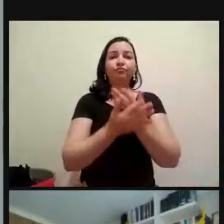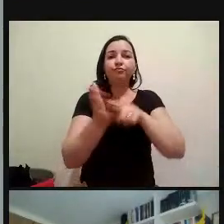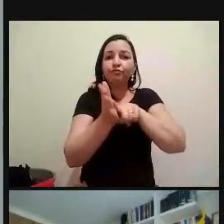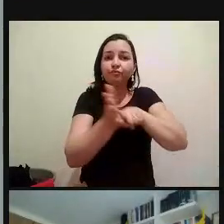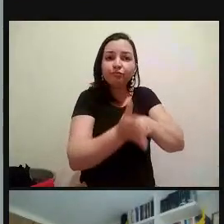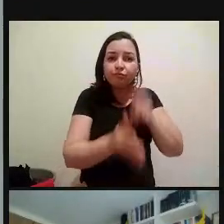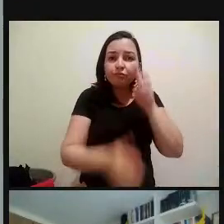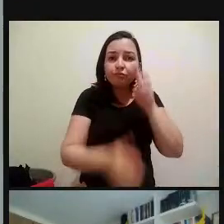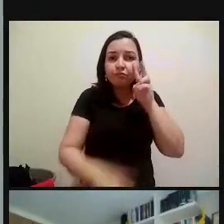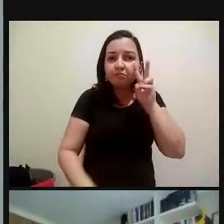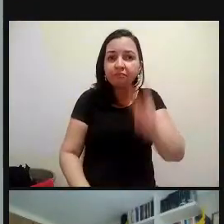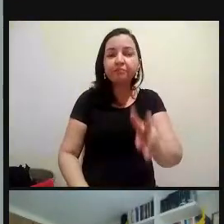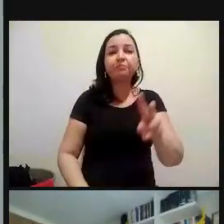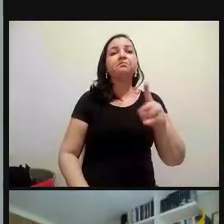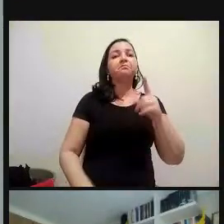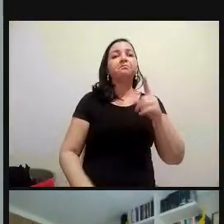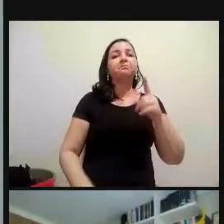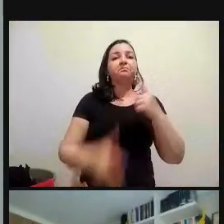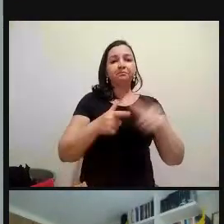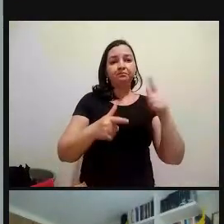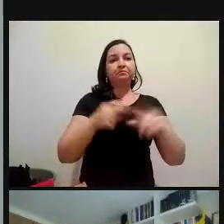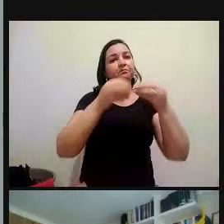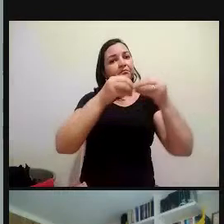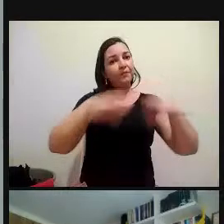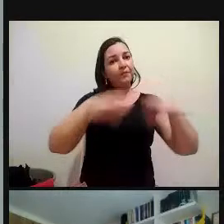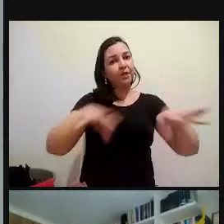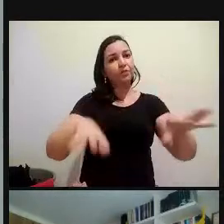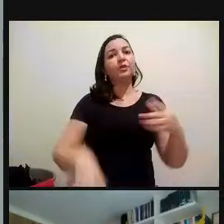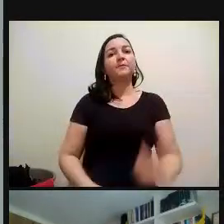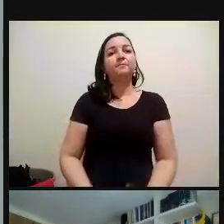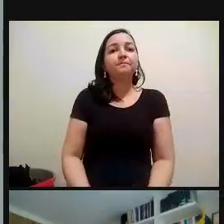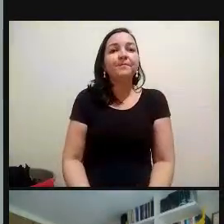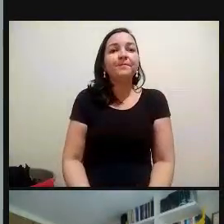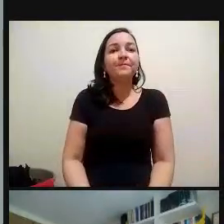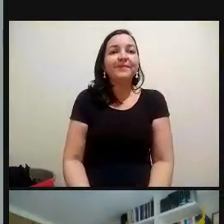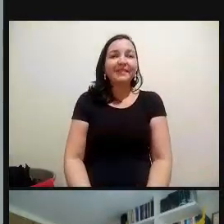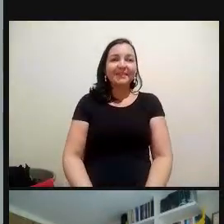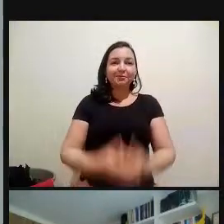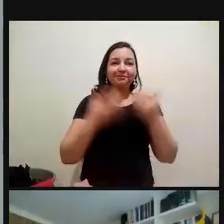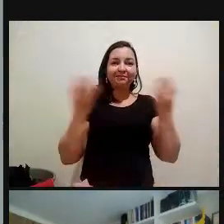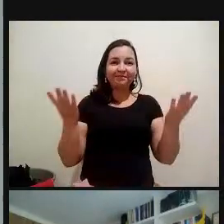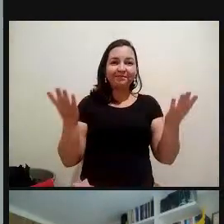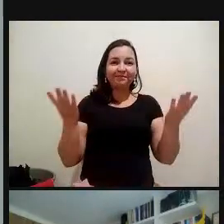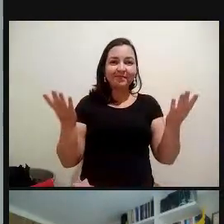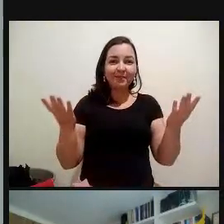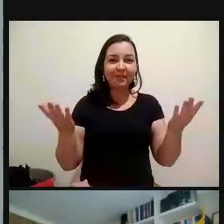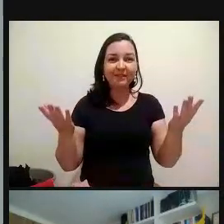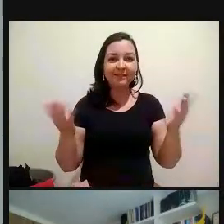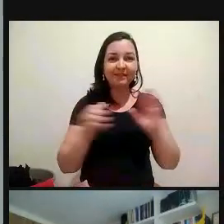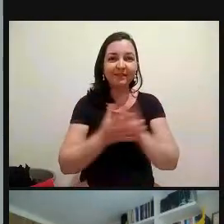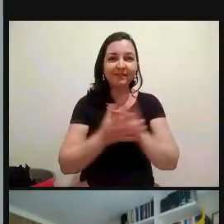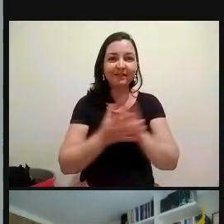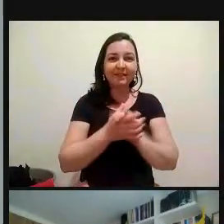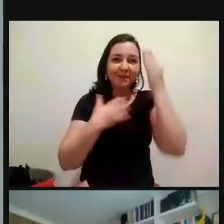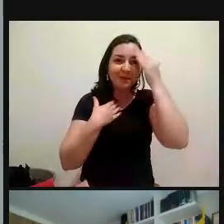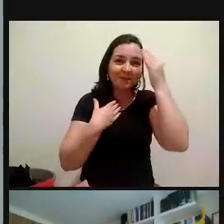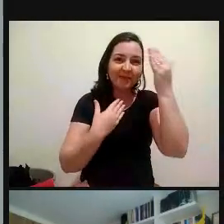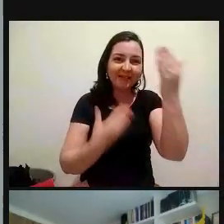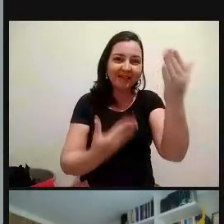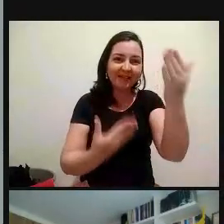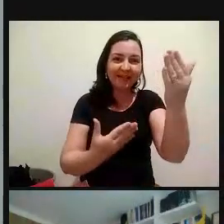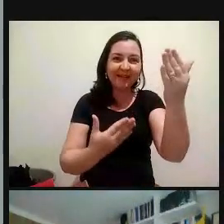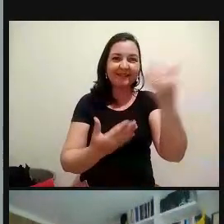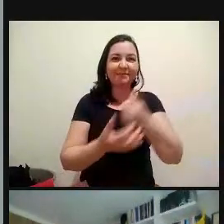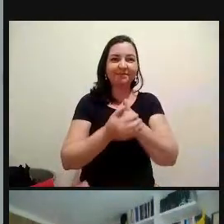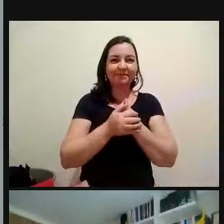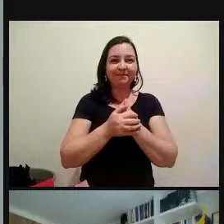fantasma. Exatamente. Então, pessoal, acho que é isso, Cláudia, a gente agradece mais uma vez